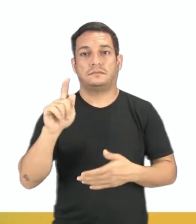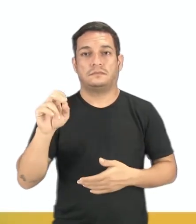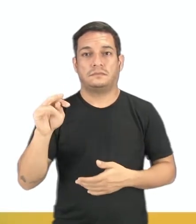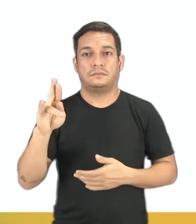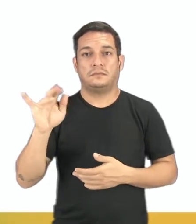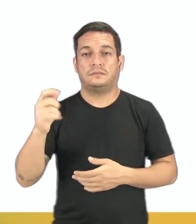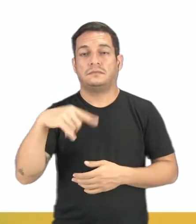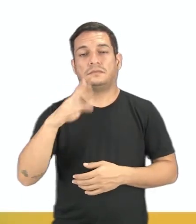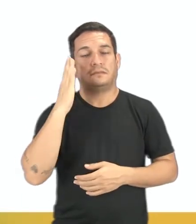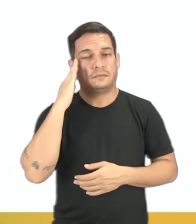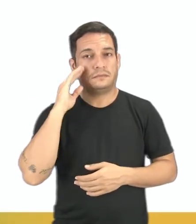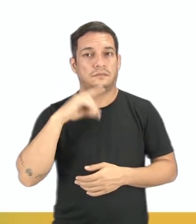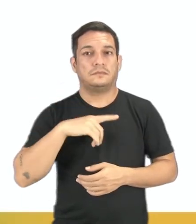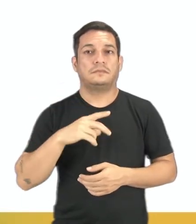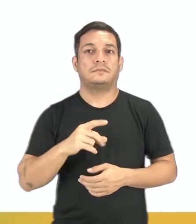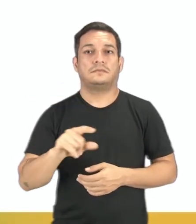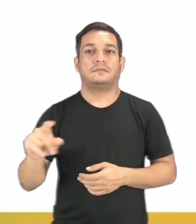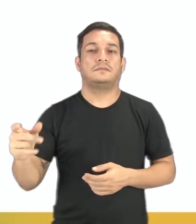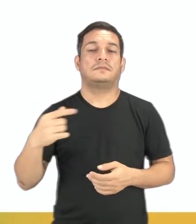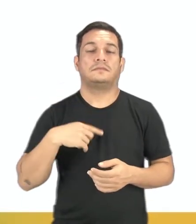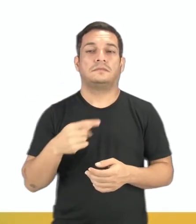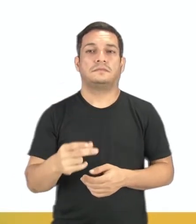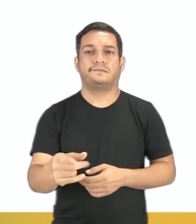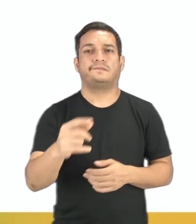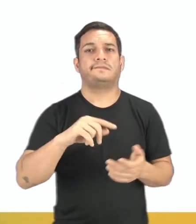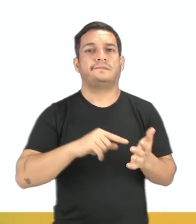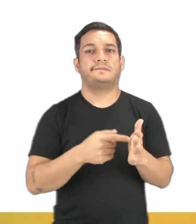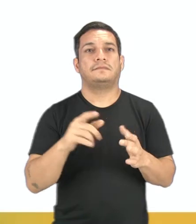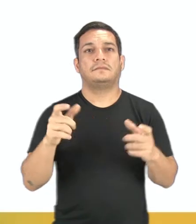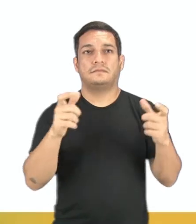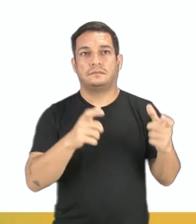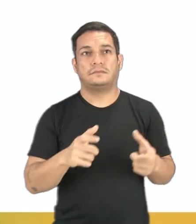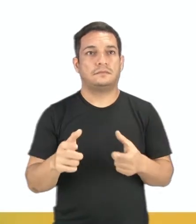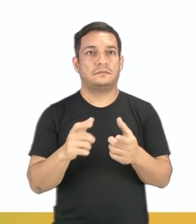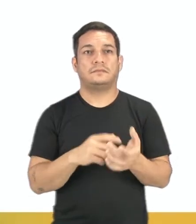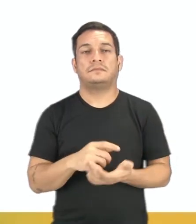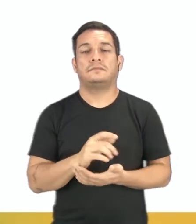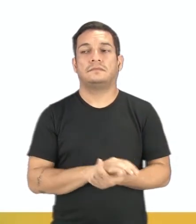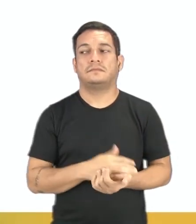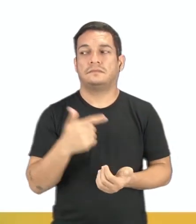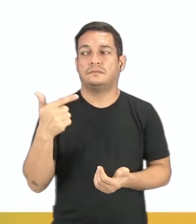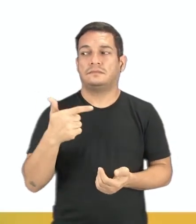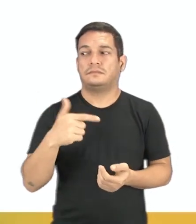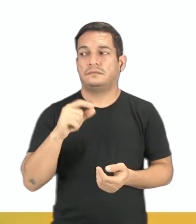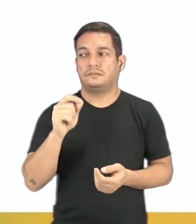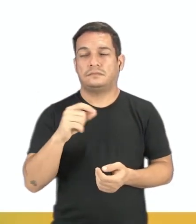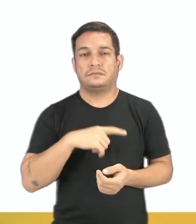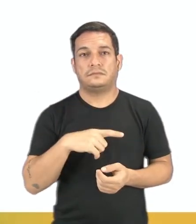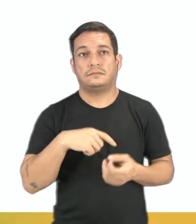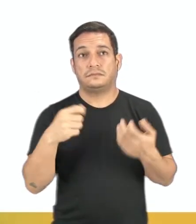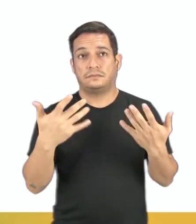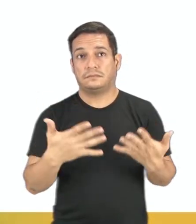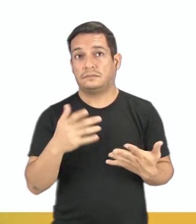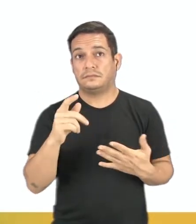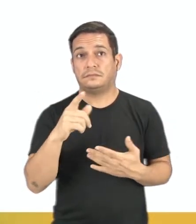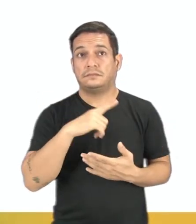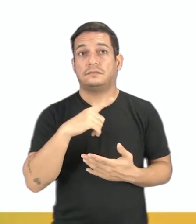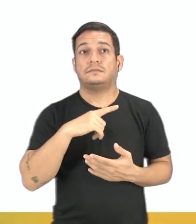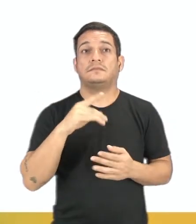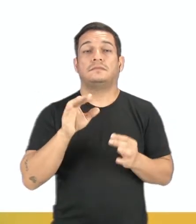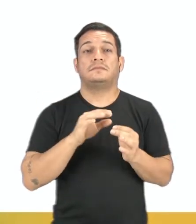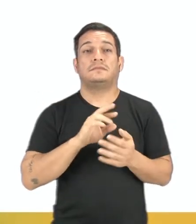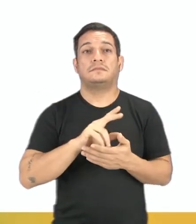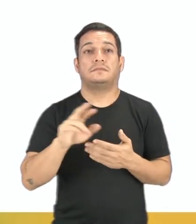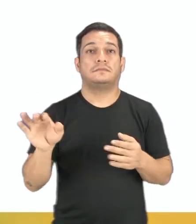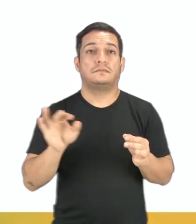você sabe que existem infinitos pontos no espaço. O segundo postulado diz o seguinte, existem